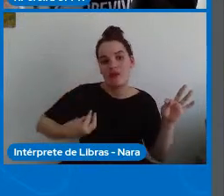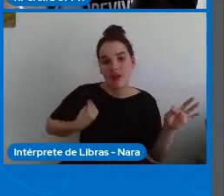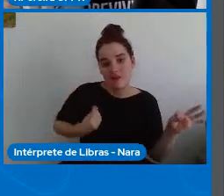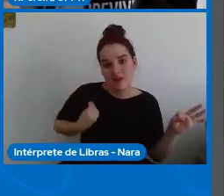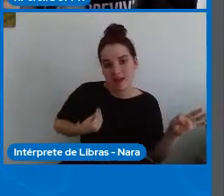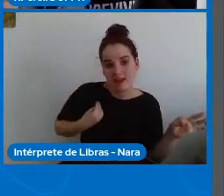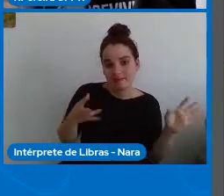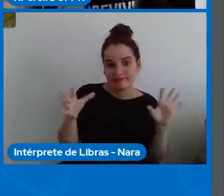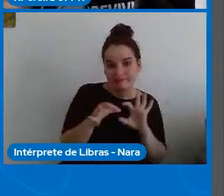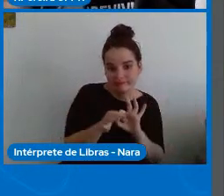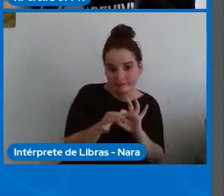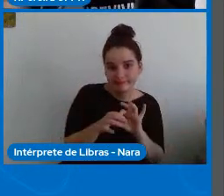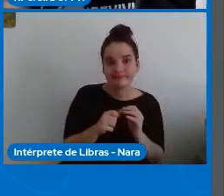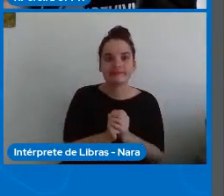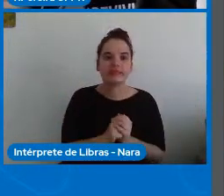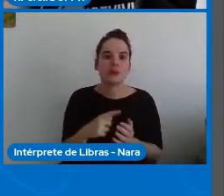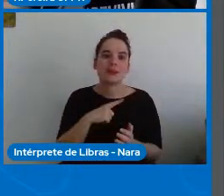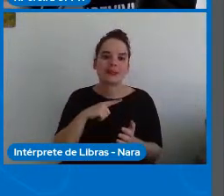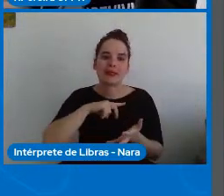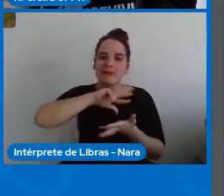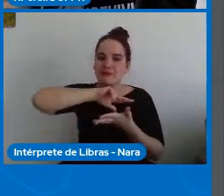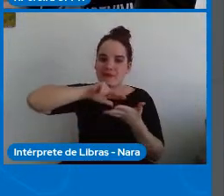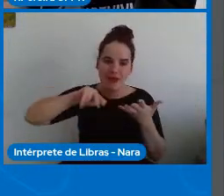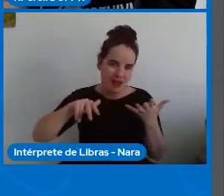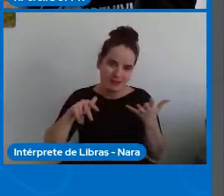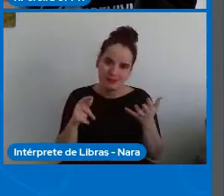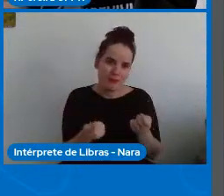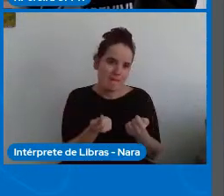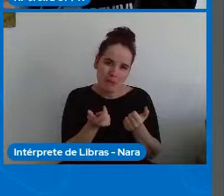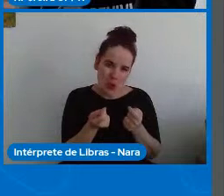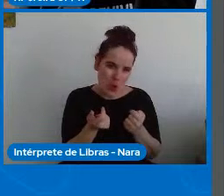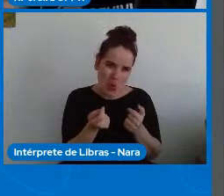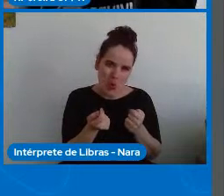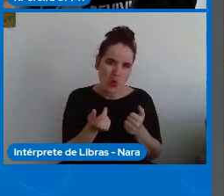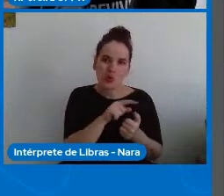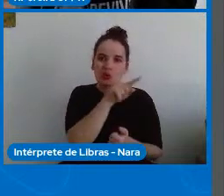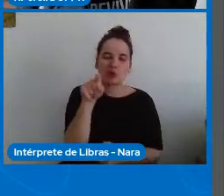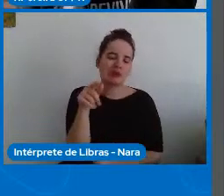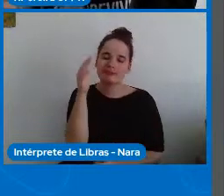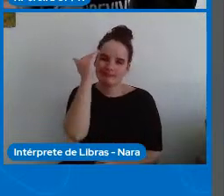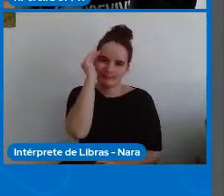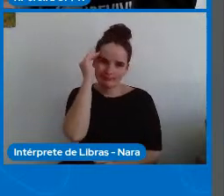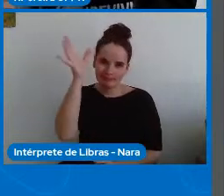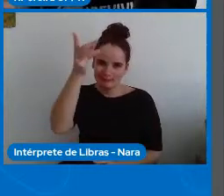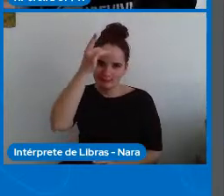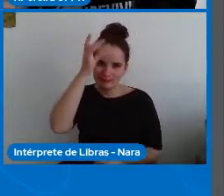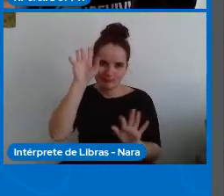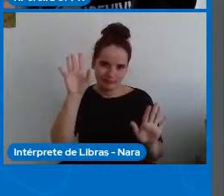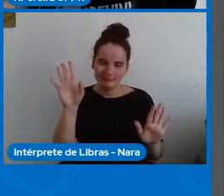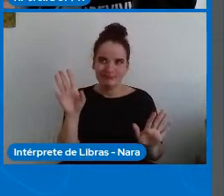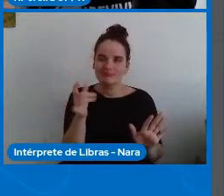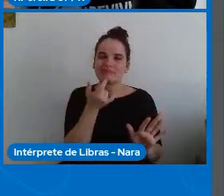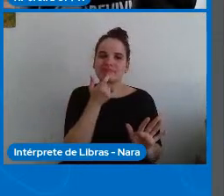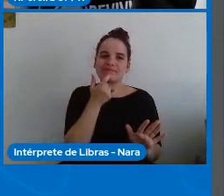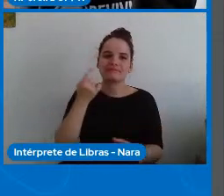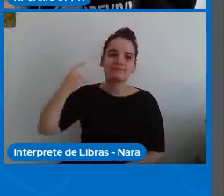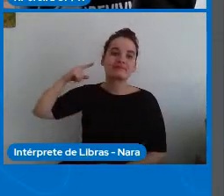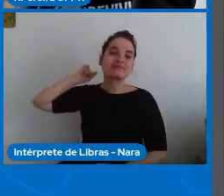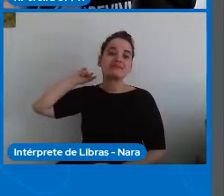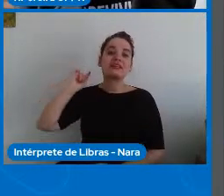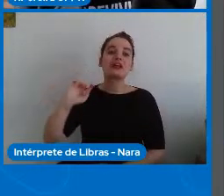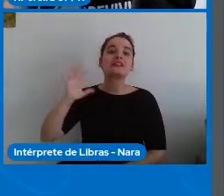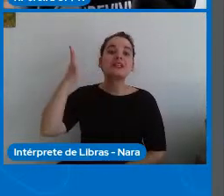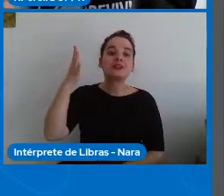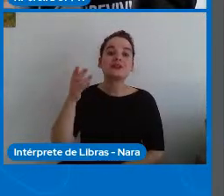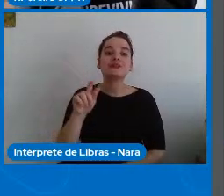Eu trouxe uma coleção de alguns poucos aí só para nós mantermos em mente. Há não muito tempo atrás, o